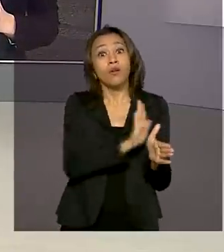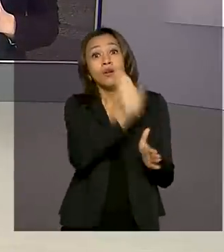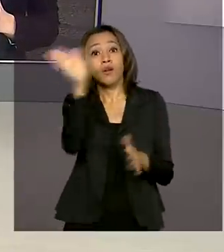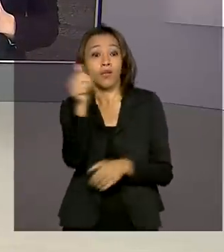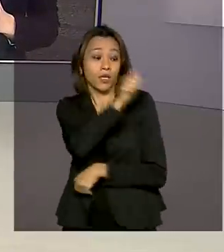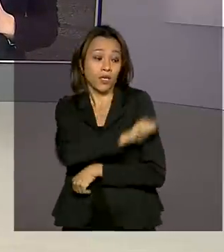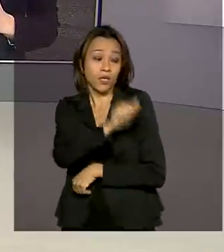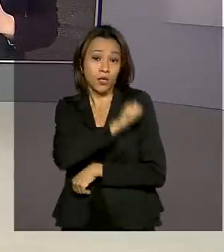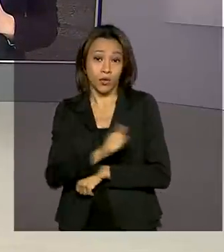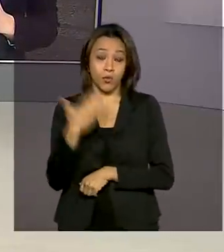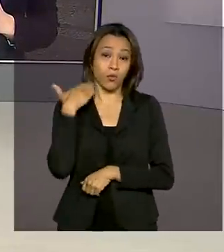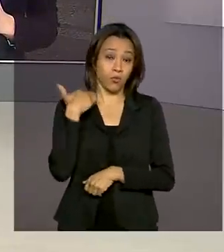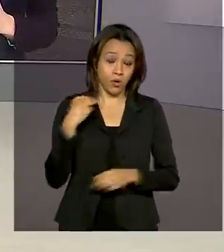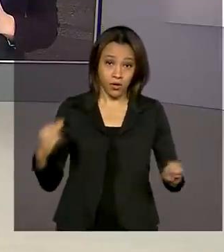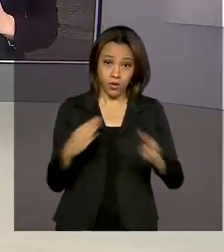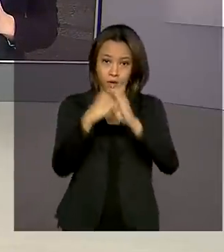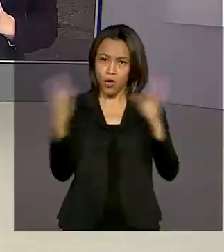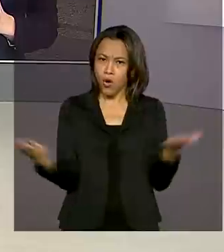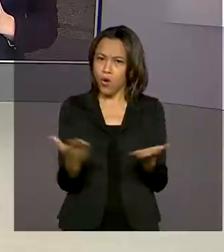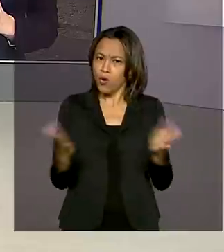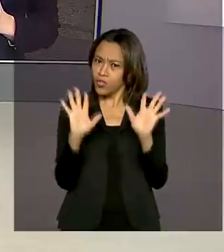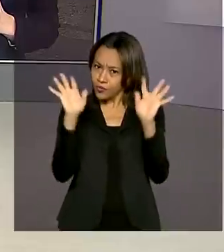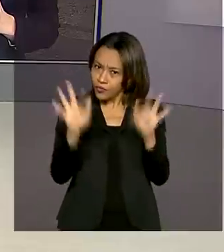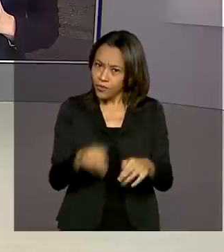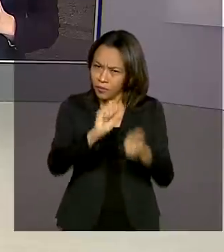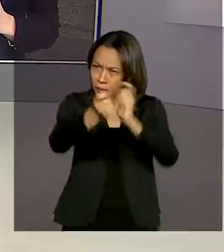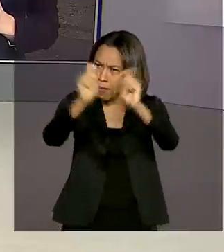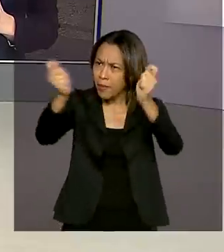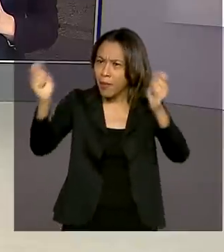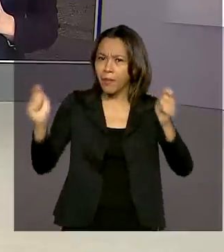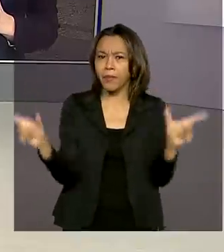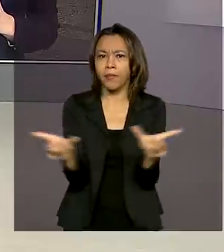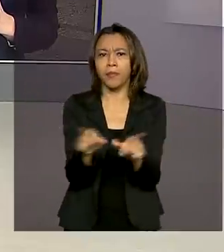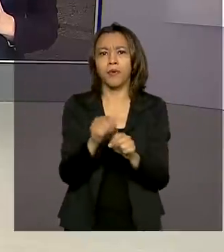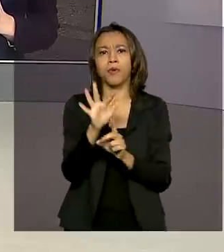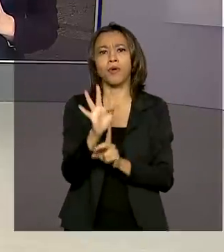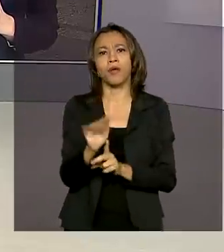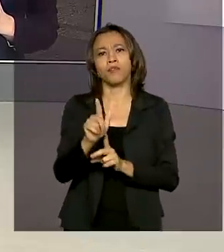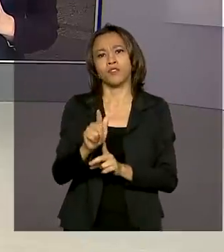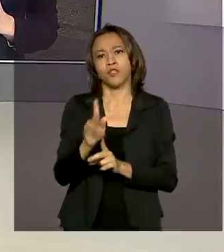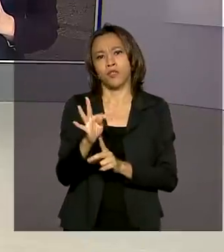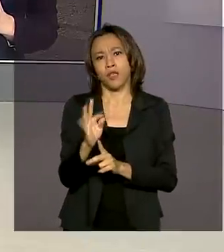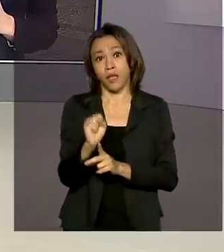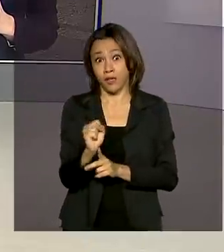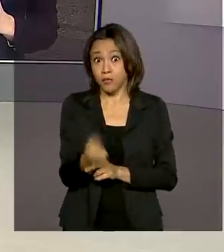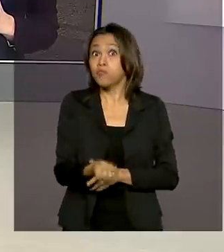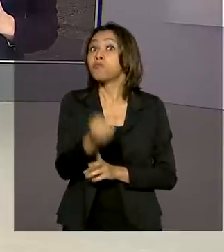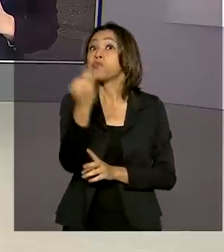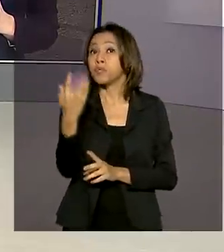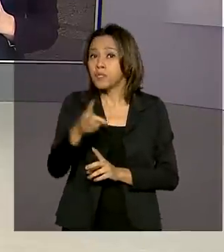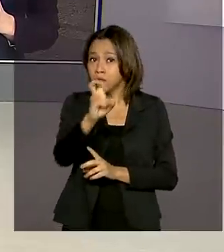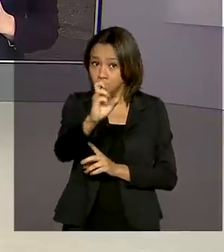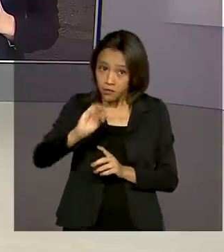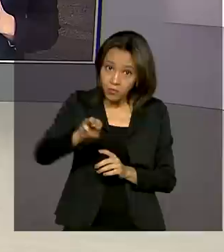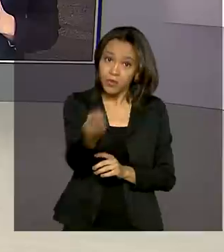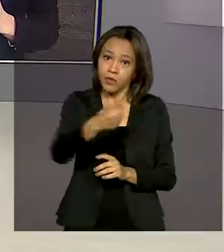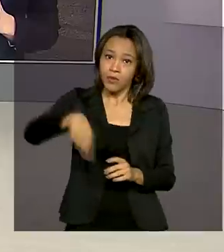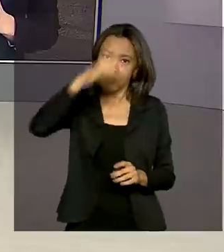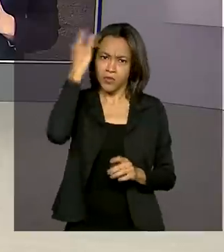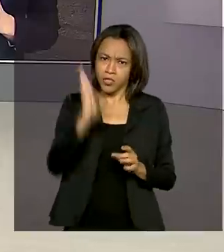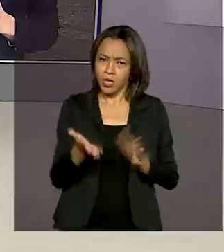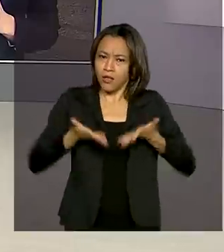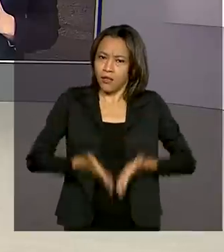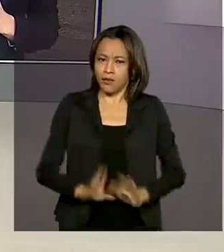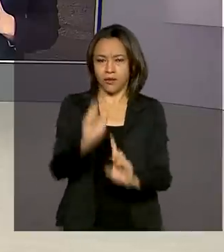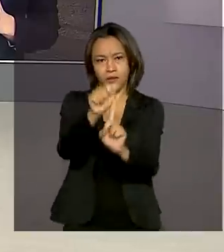Econômica conclui hoje os pagamentos do FGTS emergencial para quase 5 milhões de trabalhadores nascidos em dezembro.